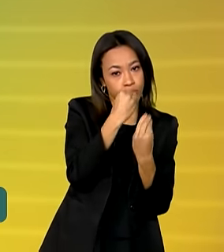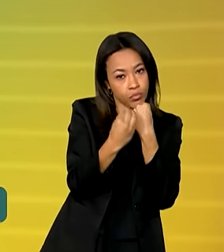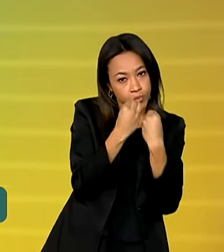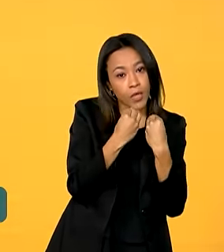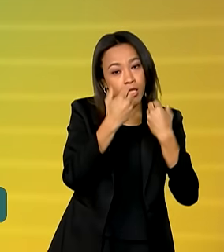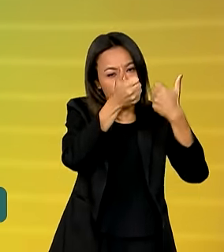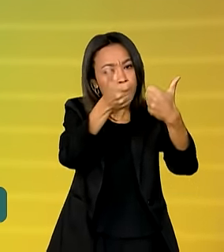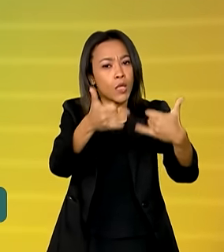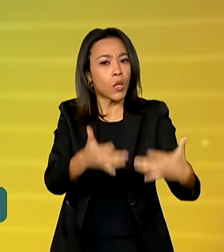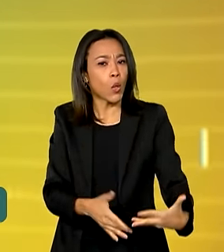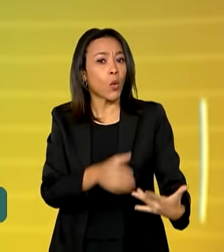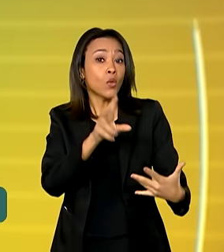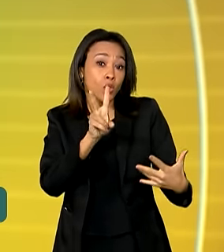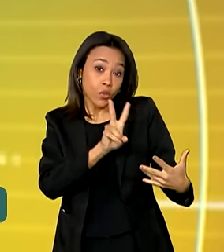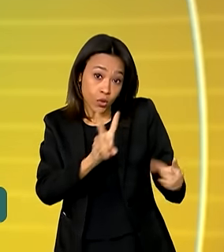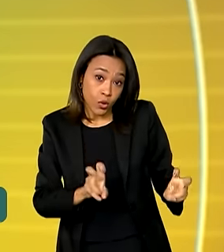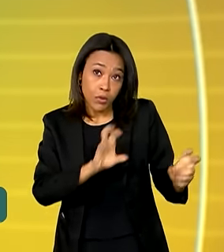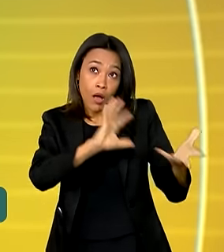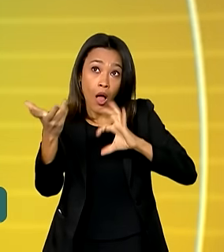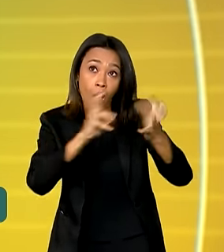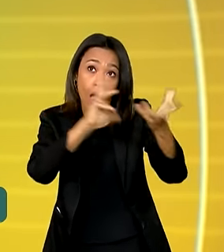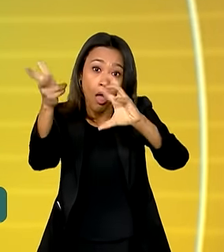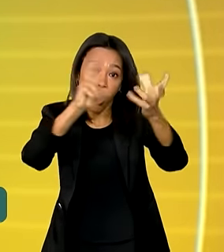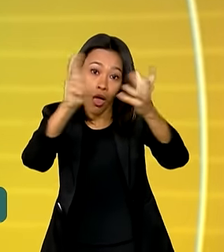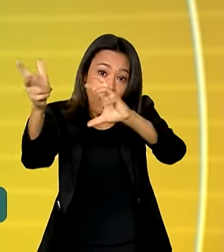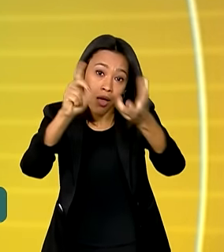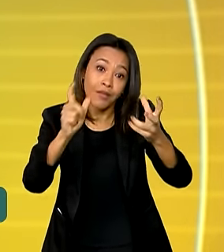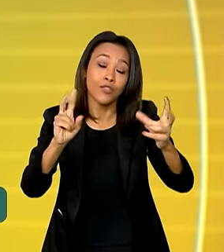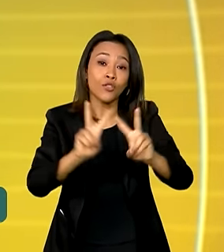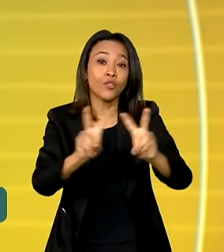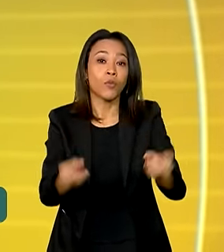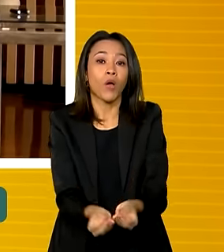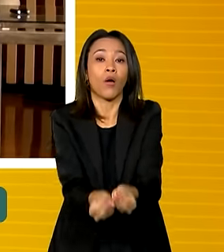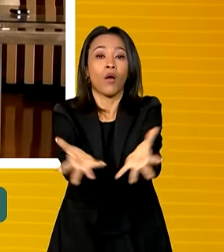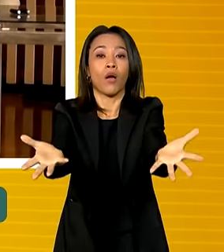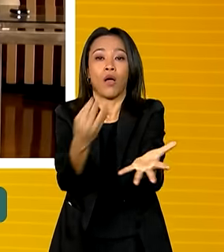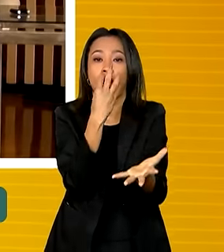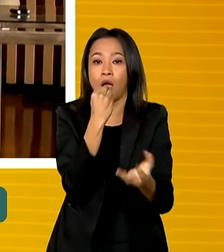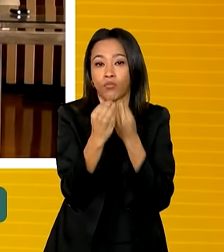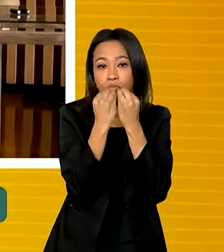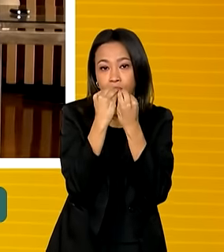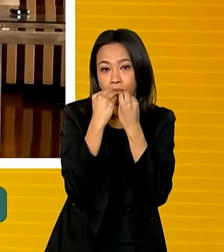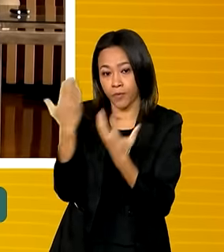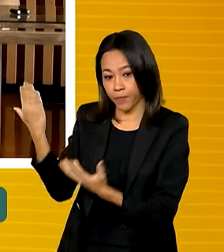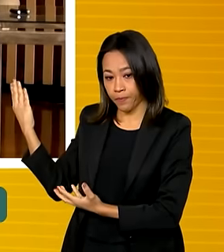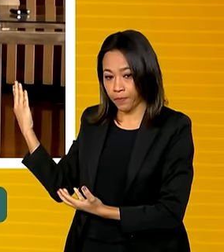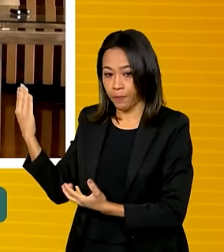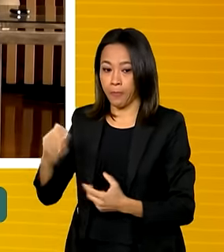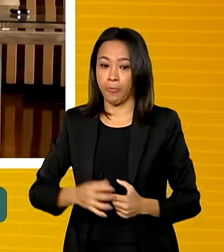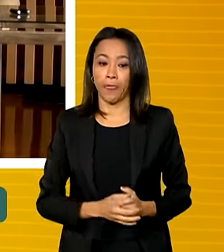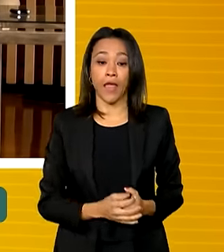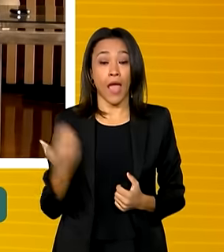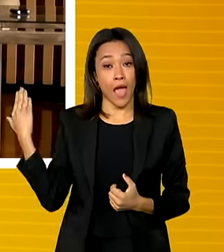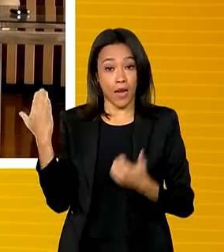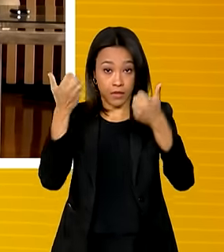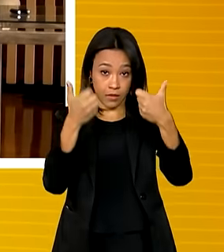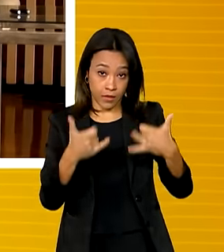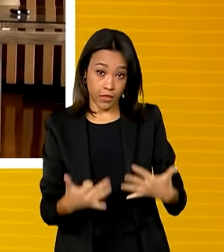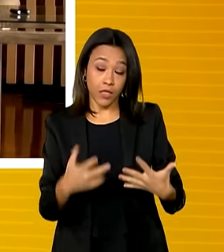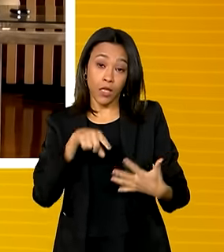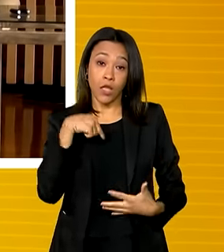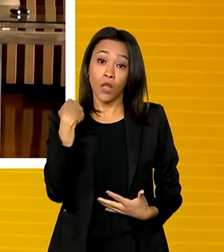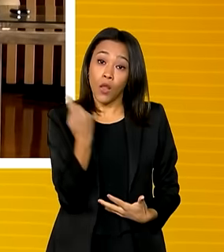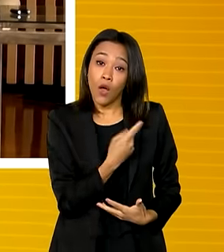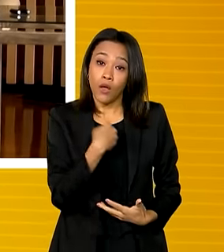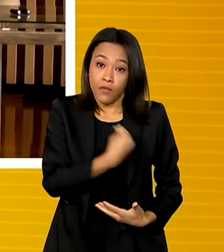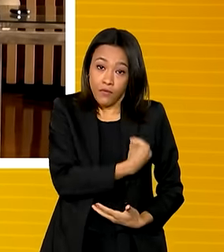sobre os impactos das mudanças do clima na oferta de alimentos. Nós agora estamos vivendo